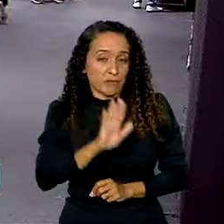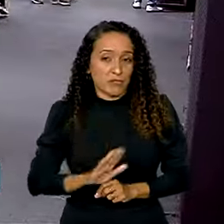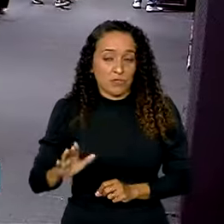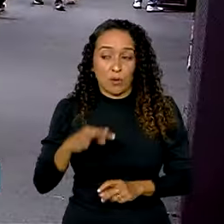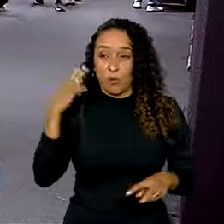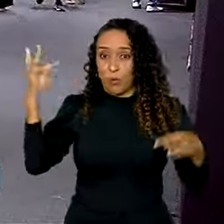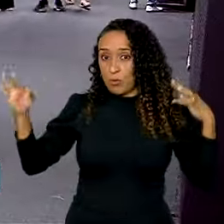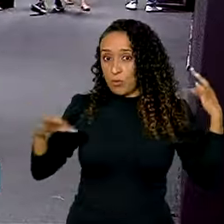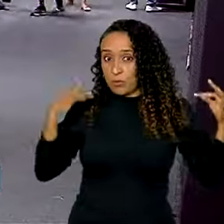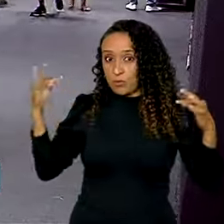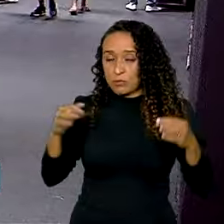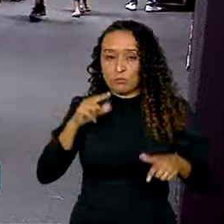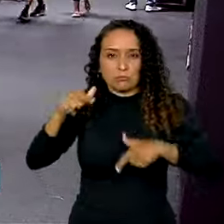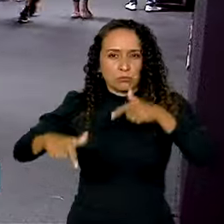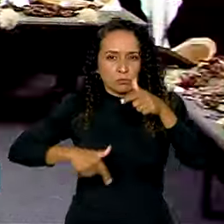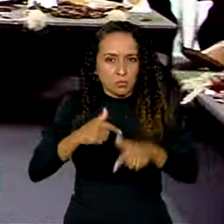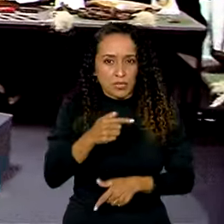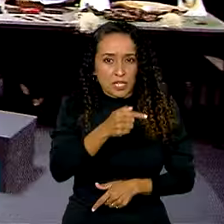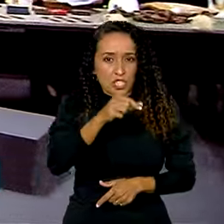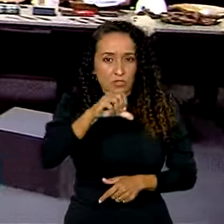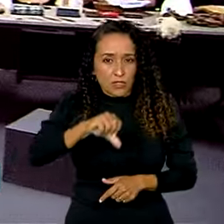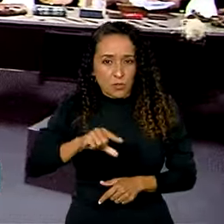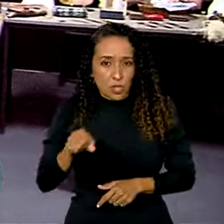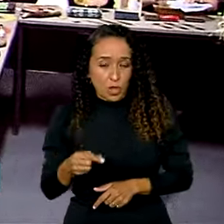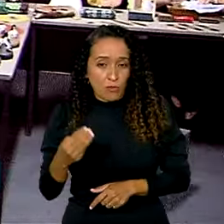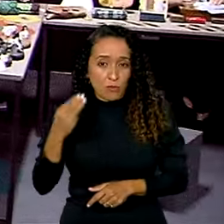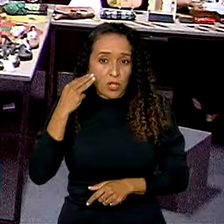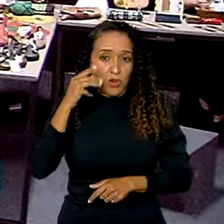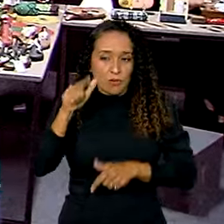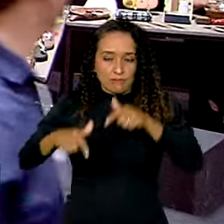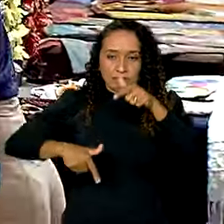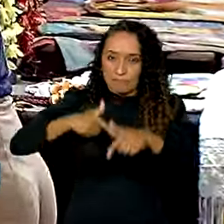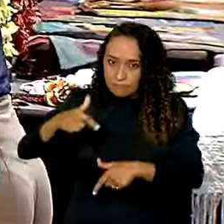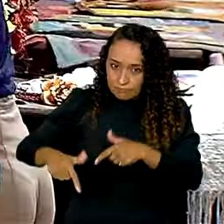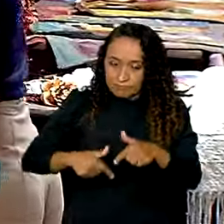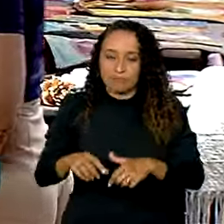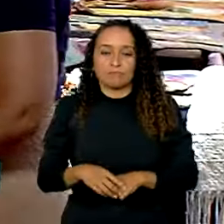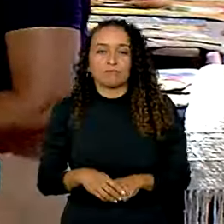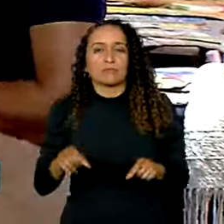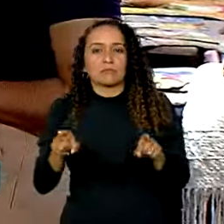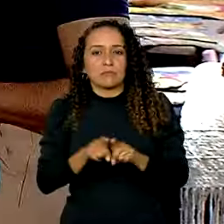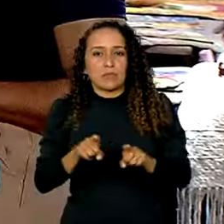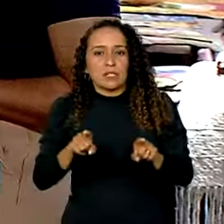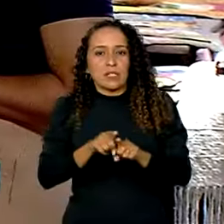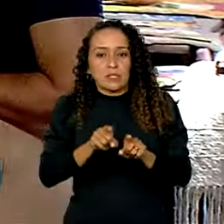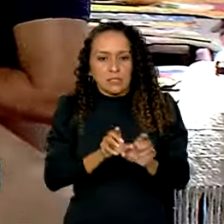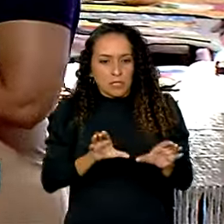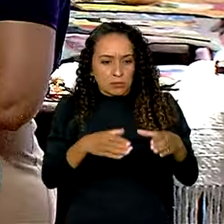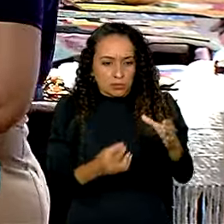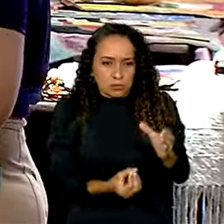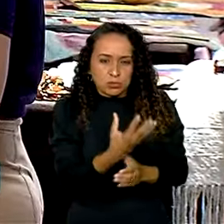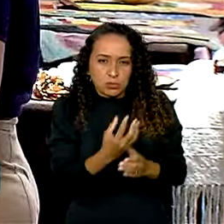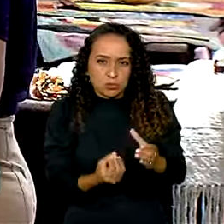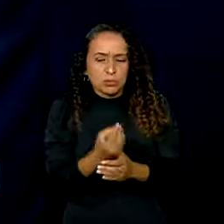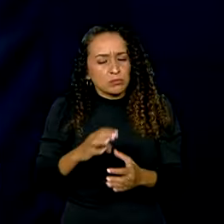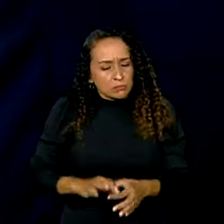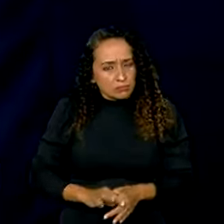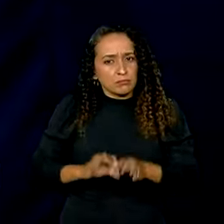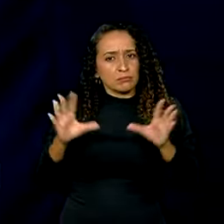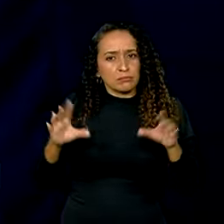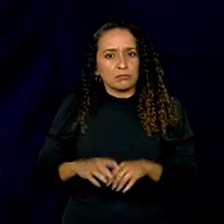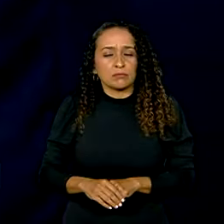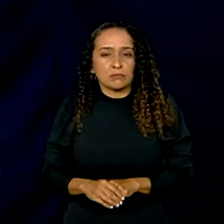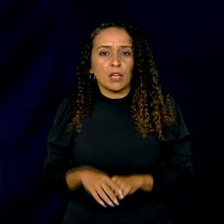turismo emprega 7,9 milhões de trabalhadores e tem uma cadeia produtiva democrática,